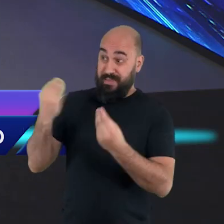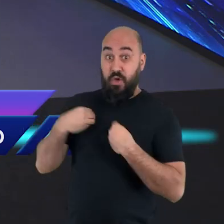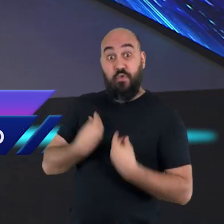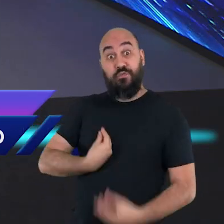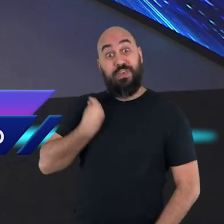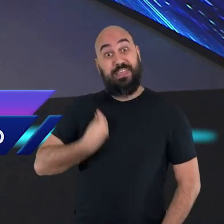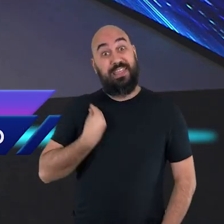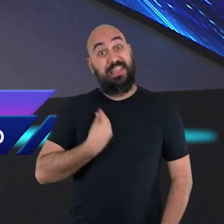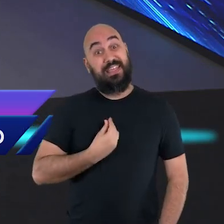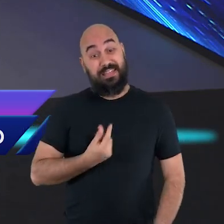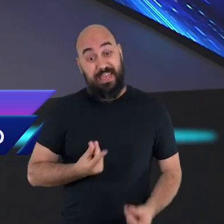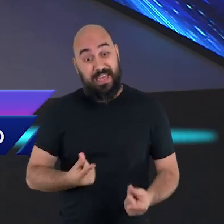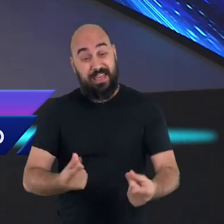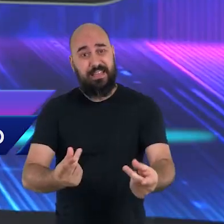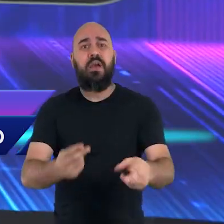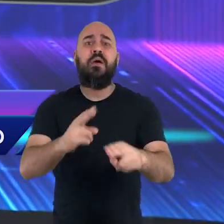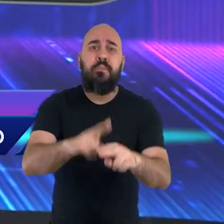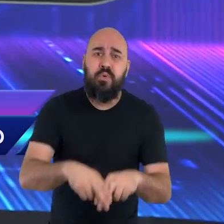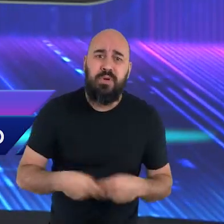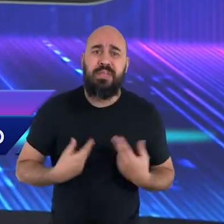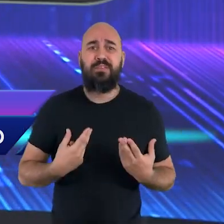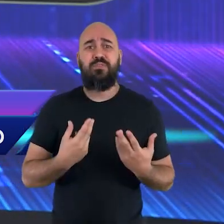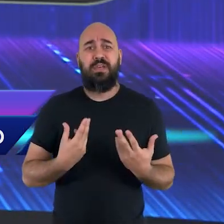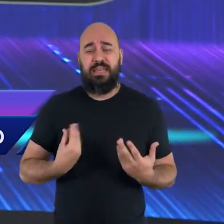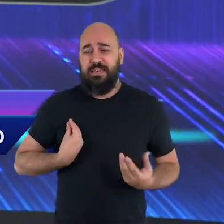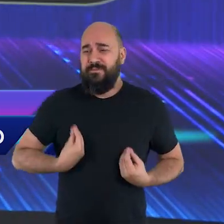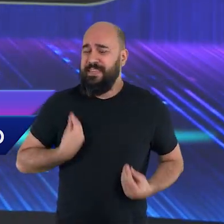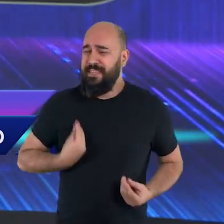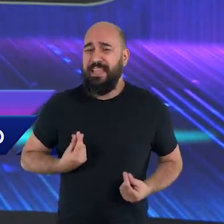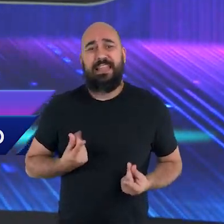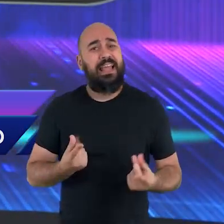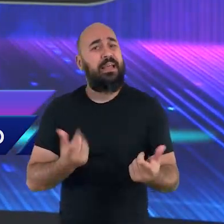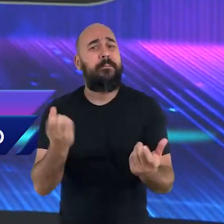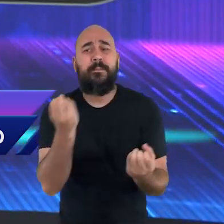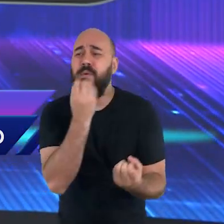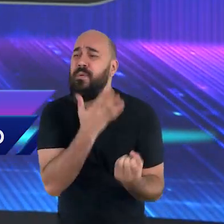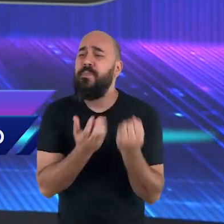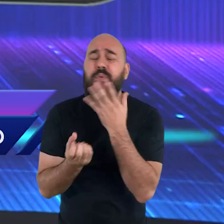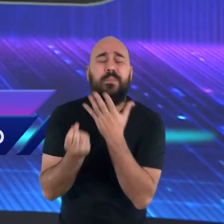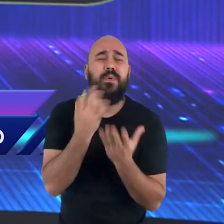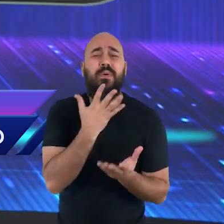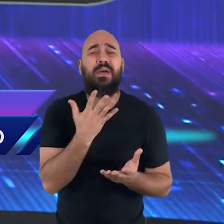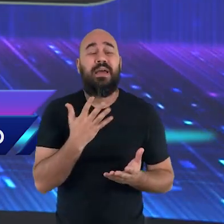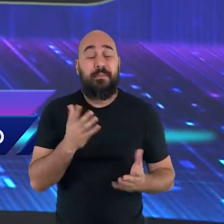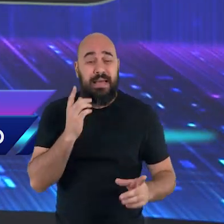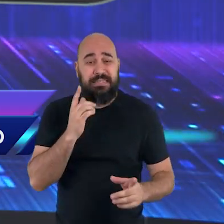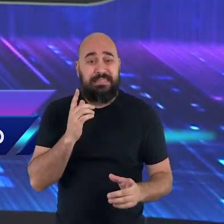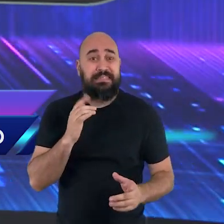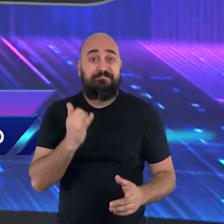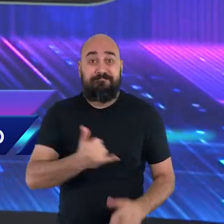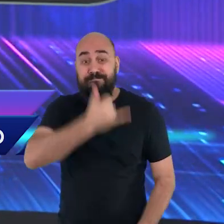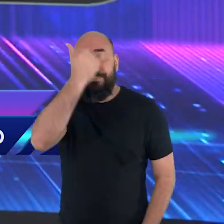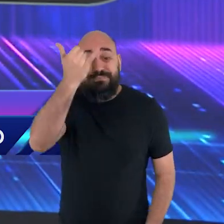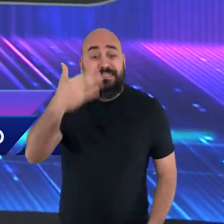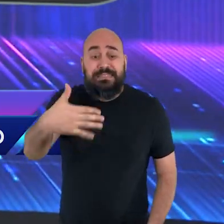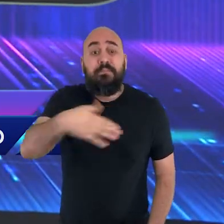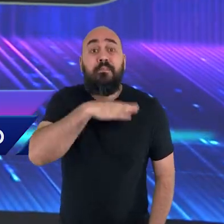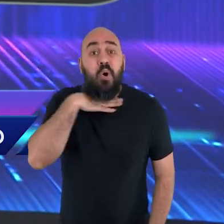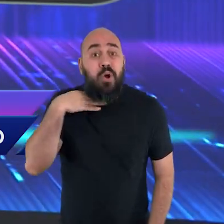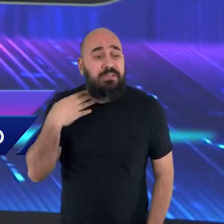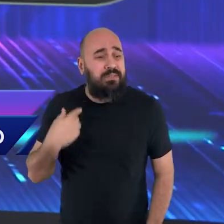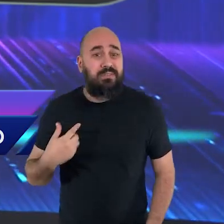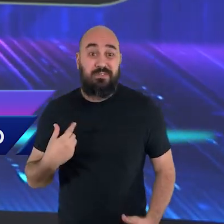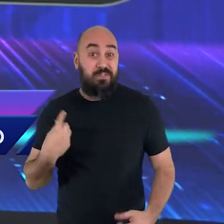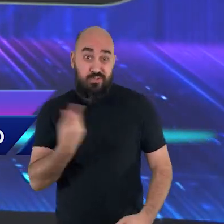queremos a morte. Mas, enquanto estamos aqui, nós temos que conviver com a morte. Mas, há um juízo acontecendo. E